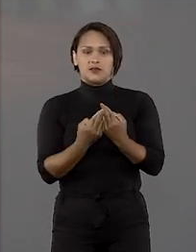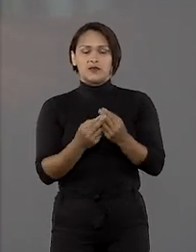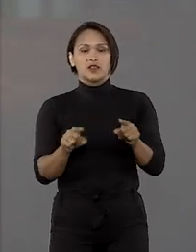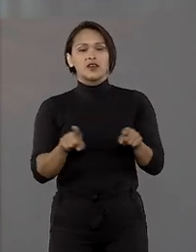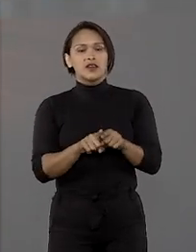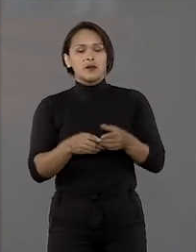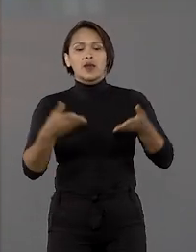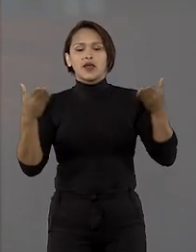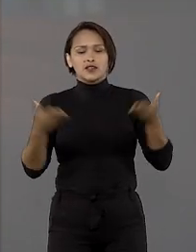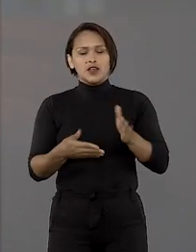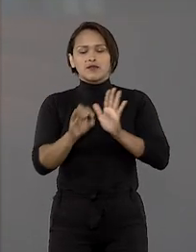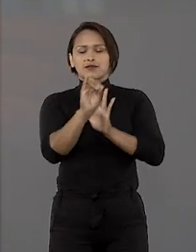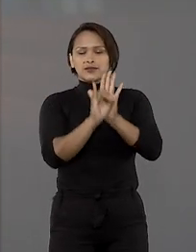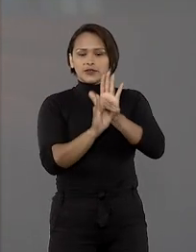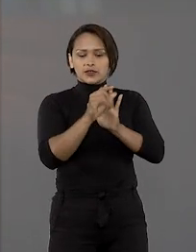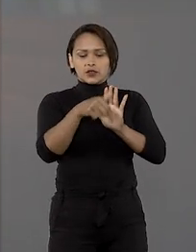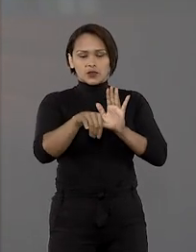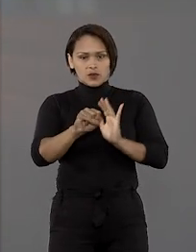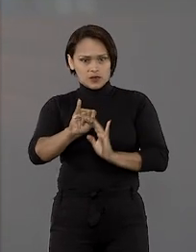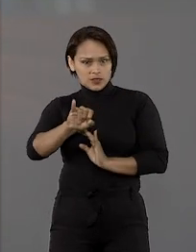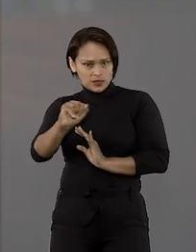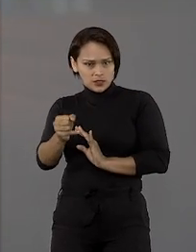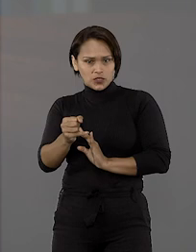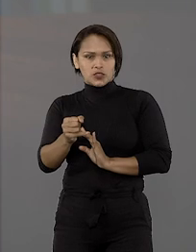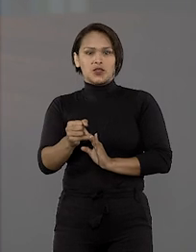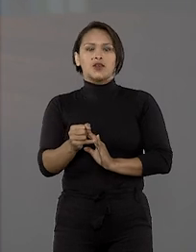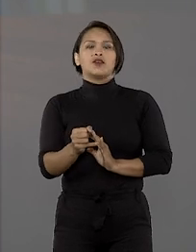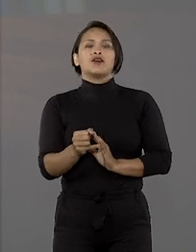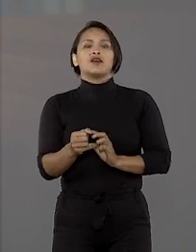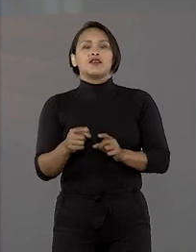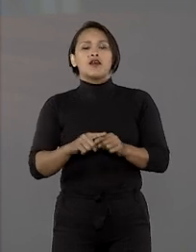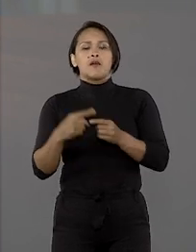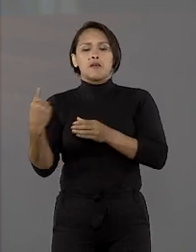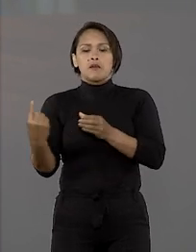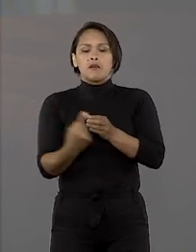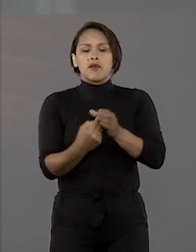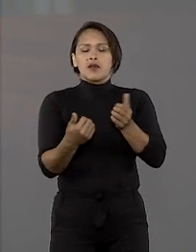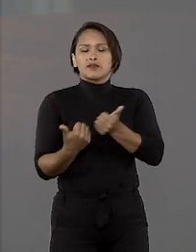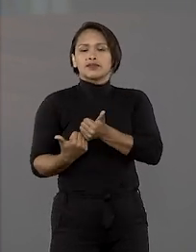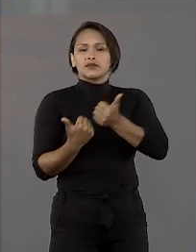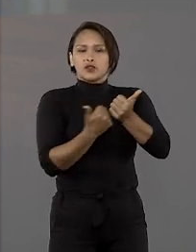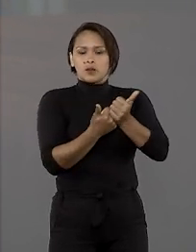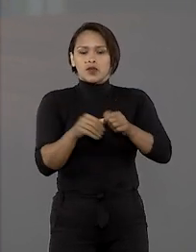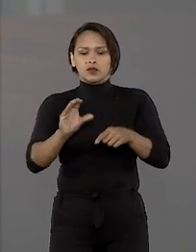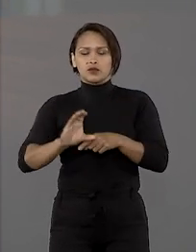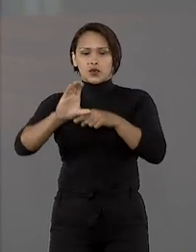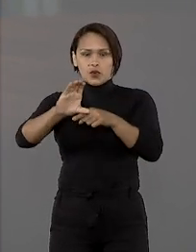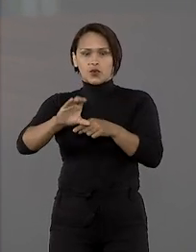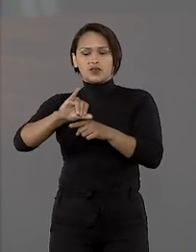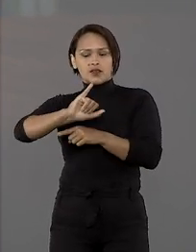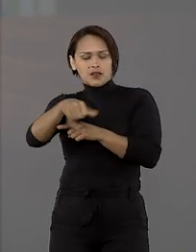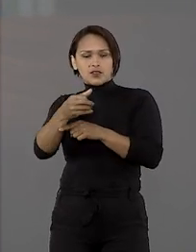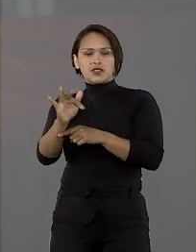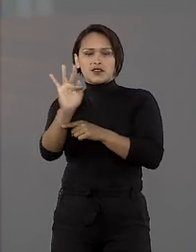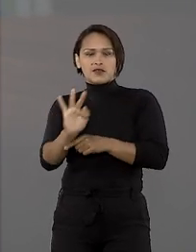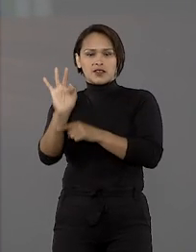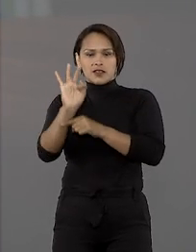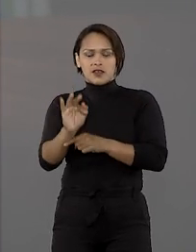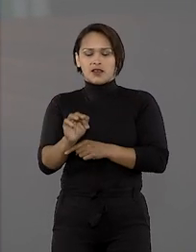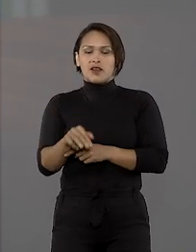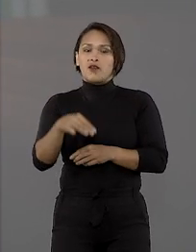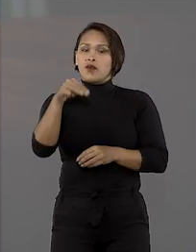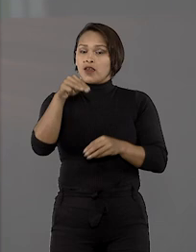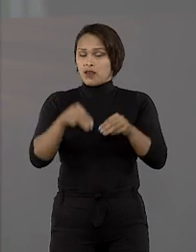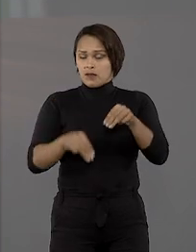Além disso, já foi ouvidor do Superior Tribunal de Justiça, membro suplente do Conselho da Justiça Federal e